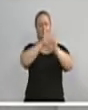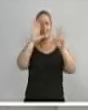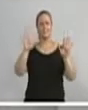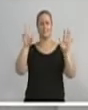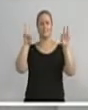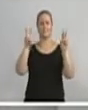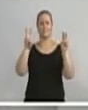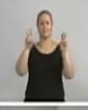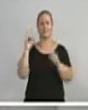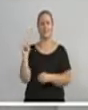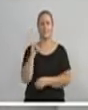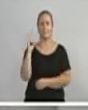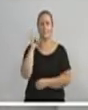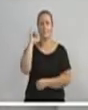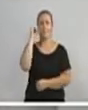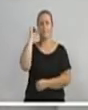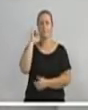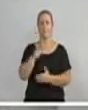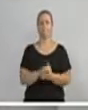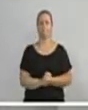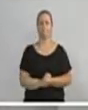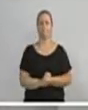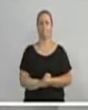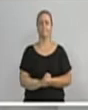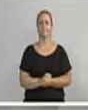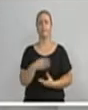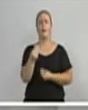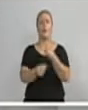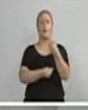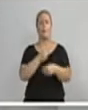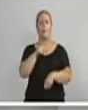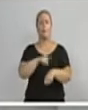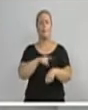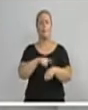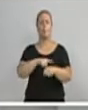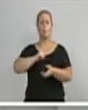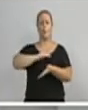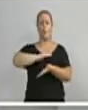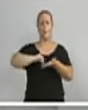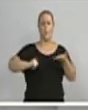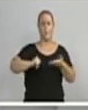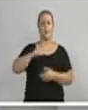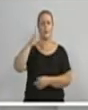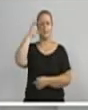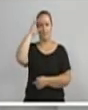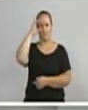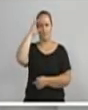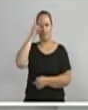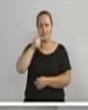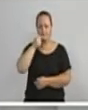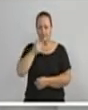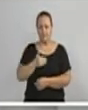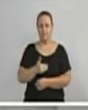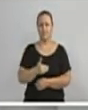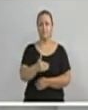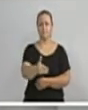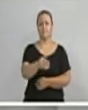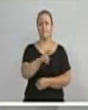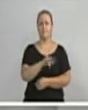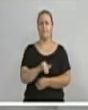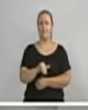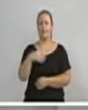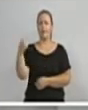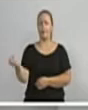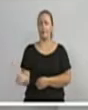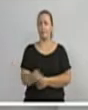que é o procedimento de impeachment que está instaurado no Congresso Nacional e que ao longo dessa semana certamente novos capítulos